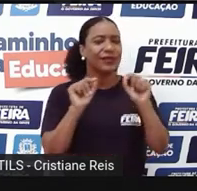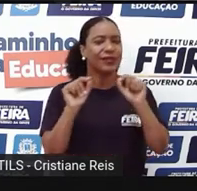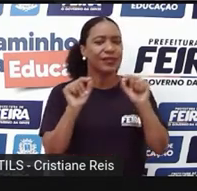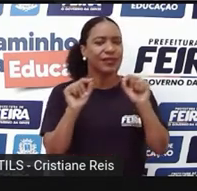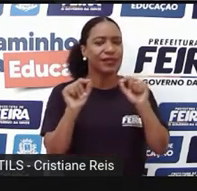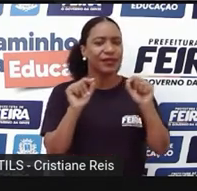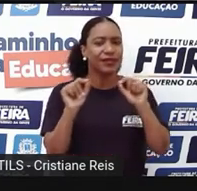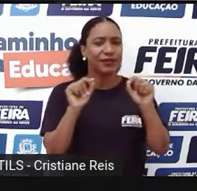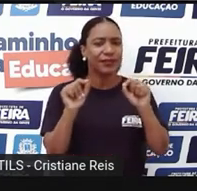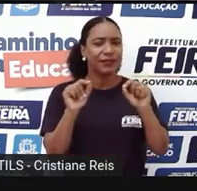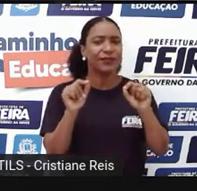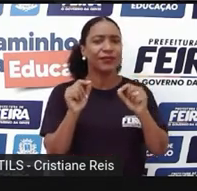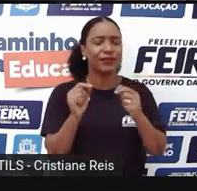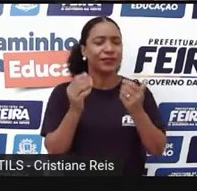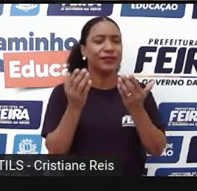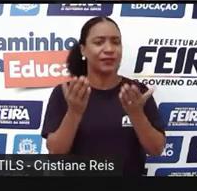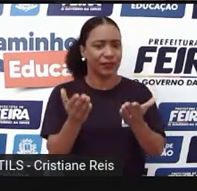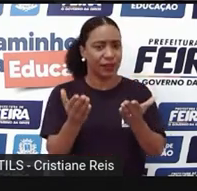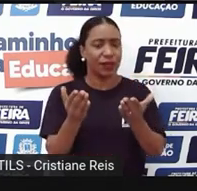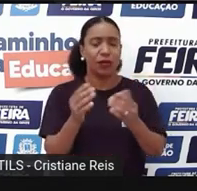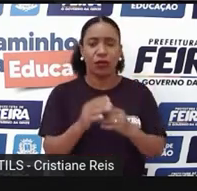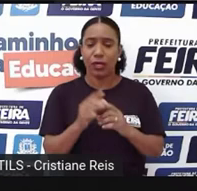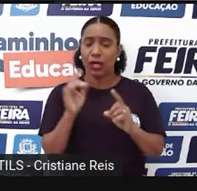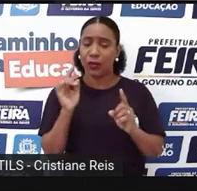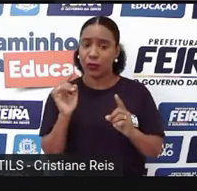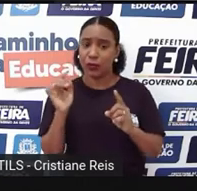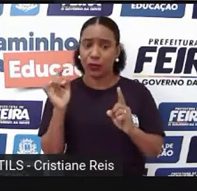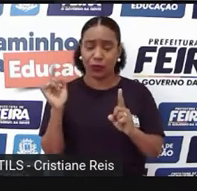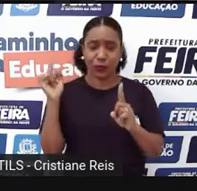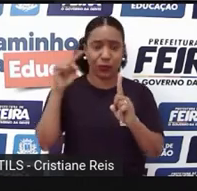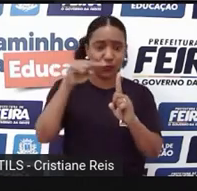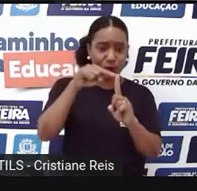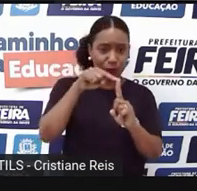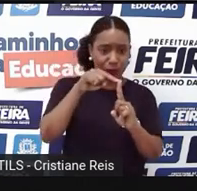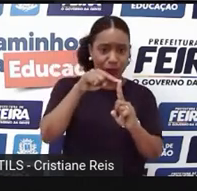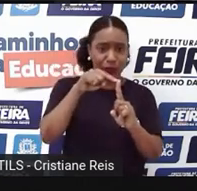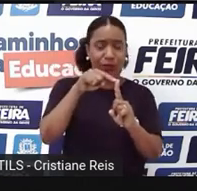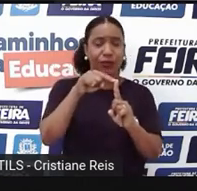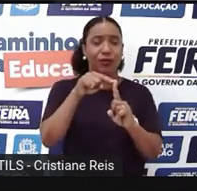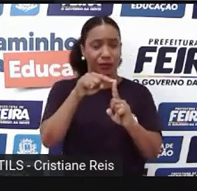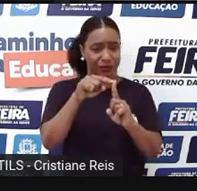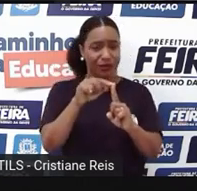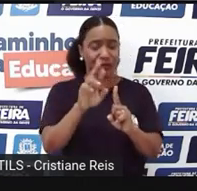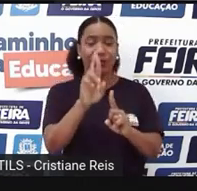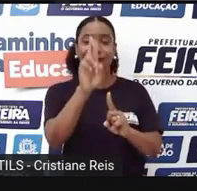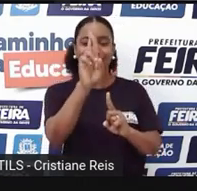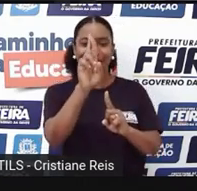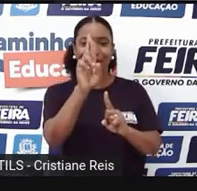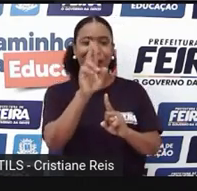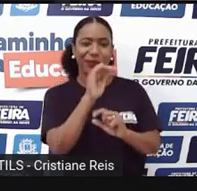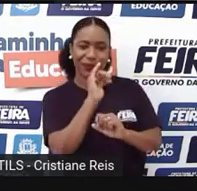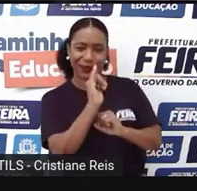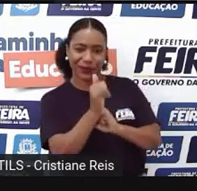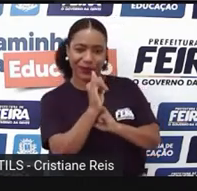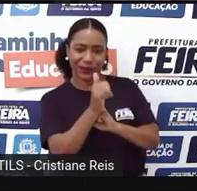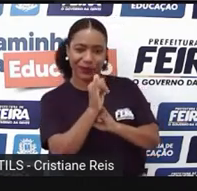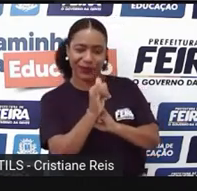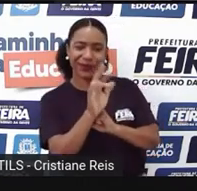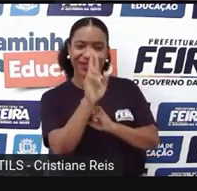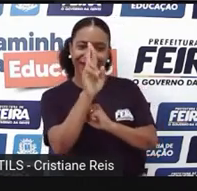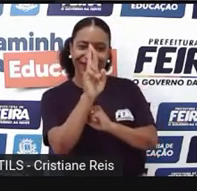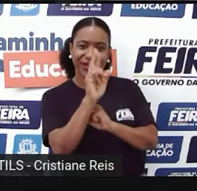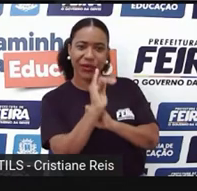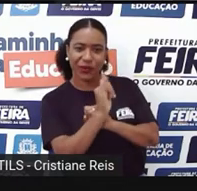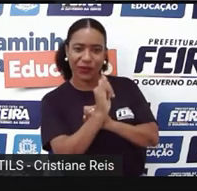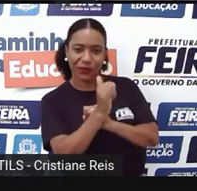traduzindo ao pé da letra, esse ponto de visão? É o que a gente chama de narrador. Então, nós podemos ter o first